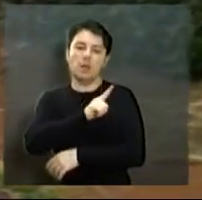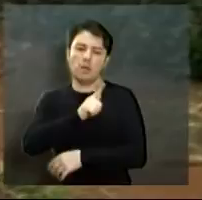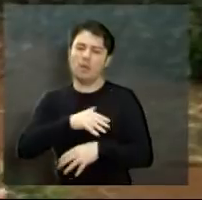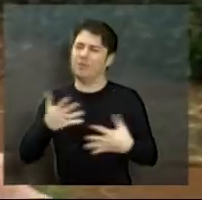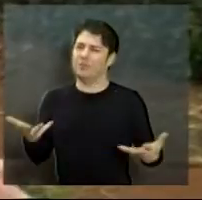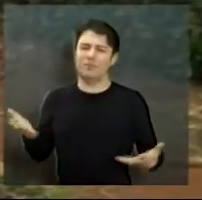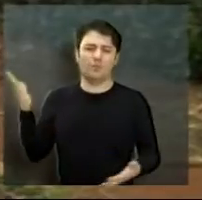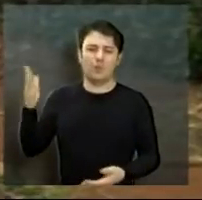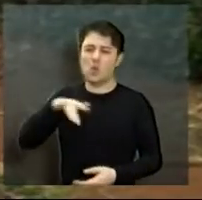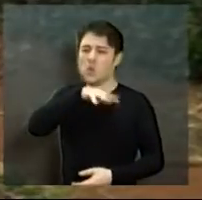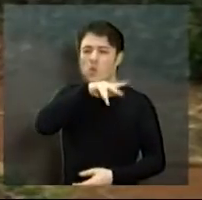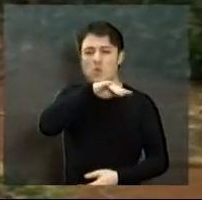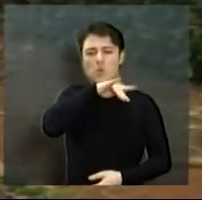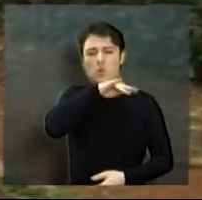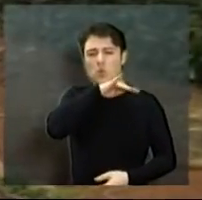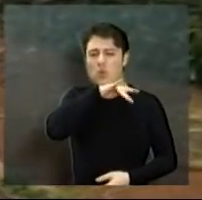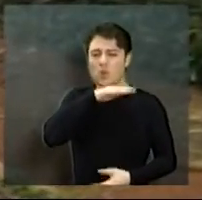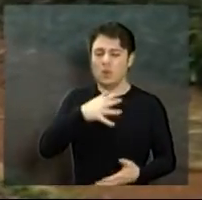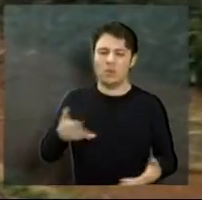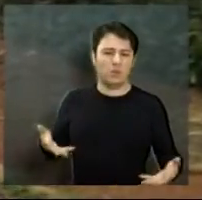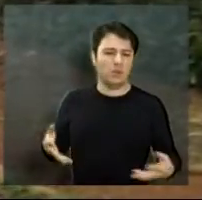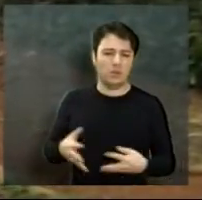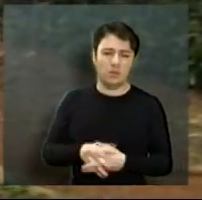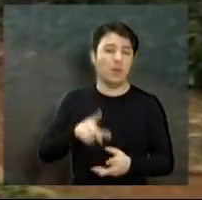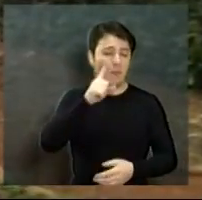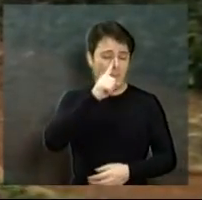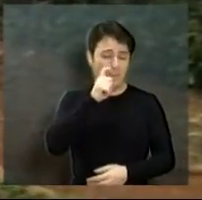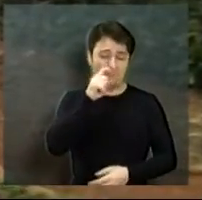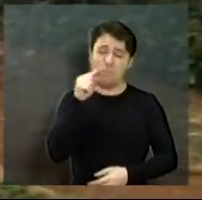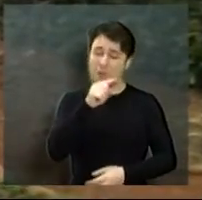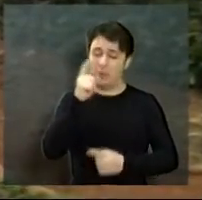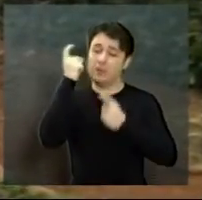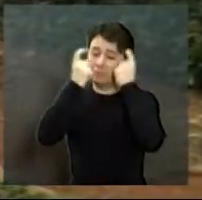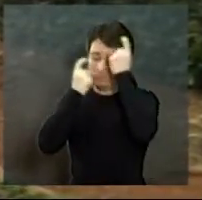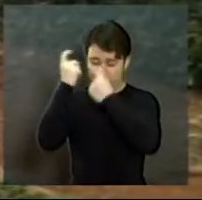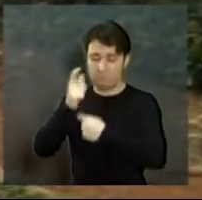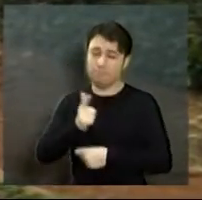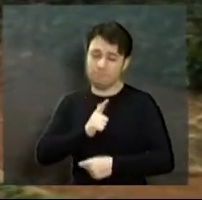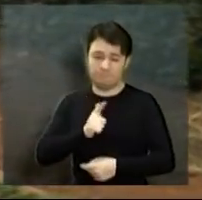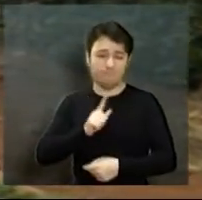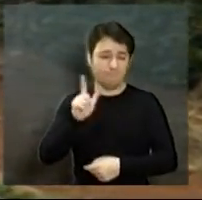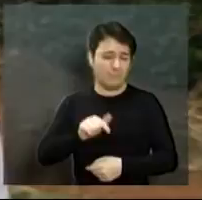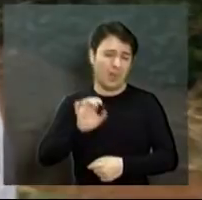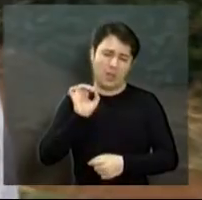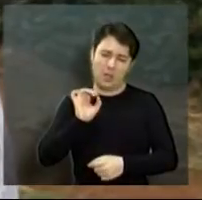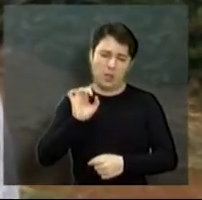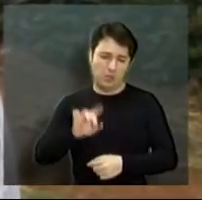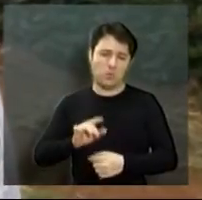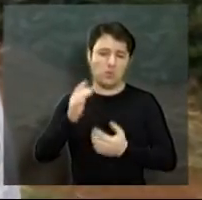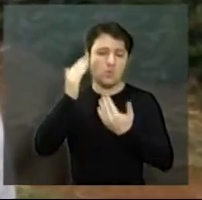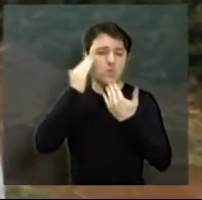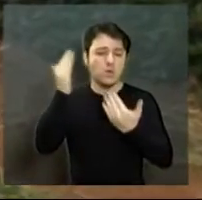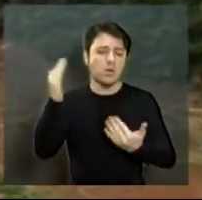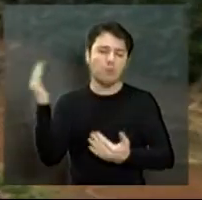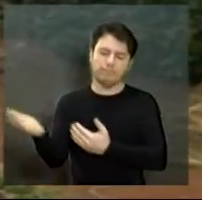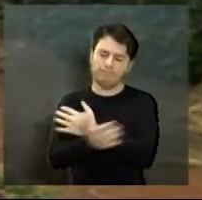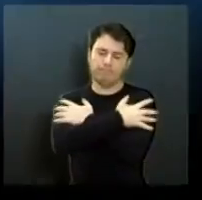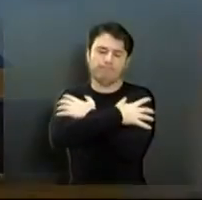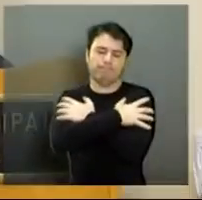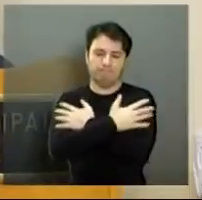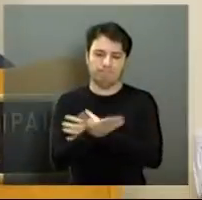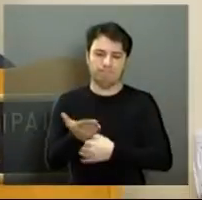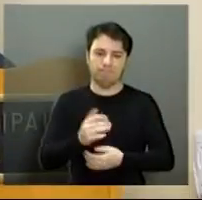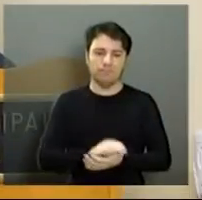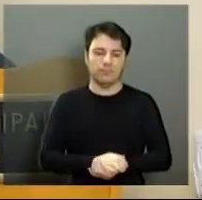rua aqui, e os pais, de fato, estão preocupados com a situação aqui do local. Fico aqui, muito obrigado, um forte abraço a todos.